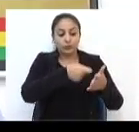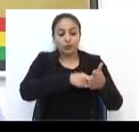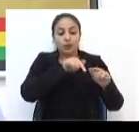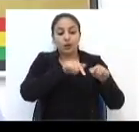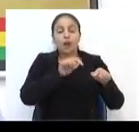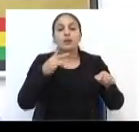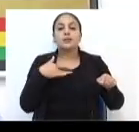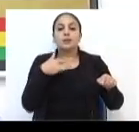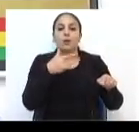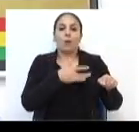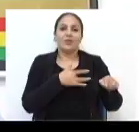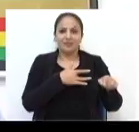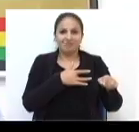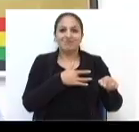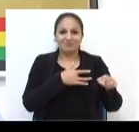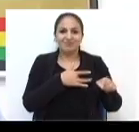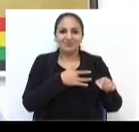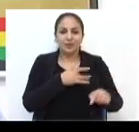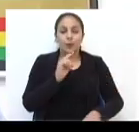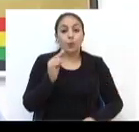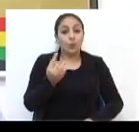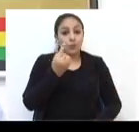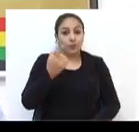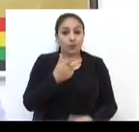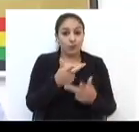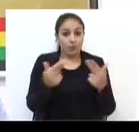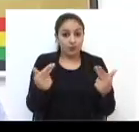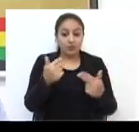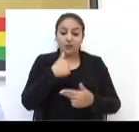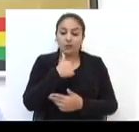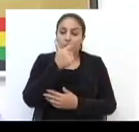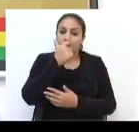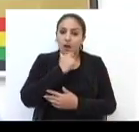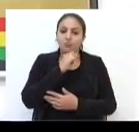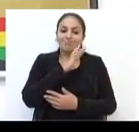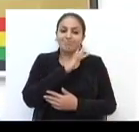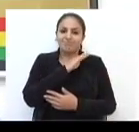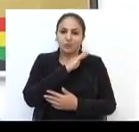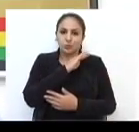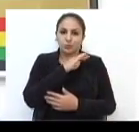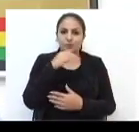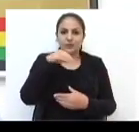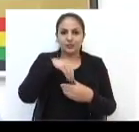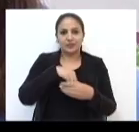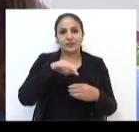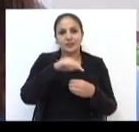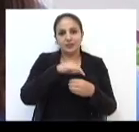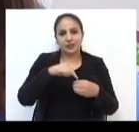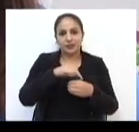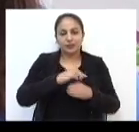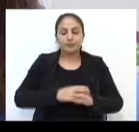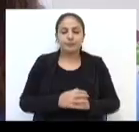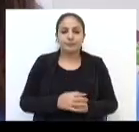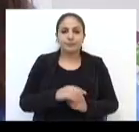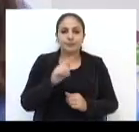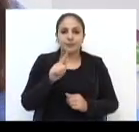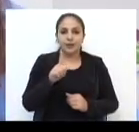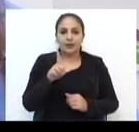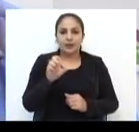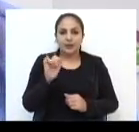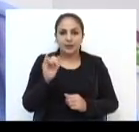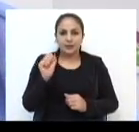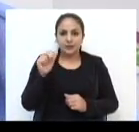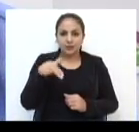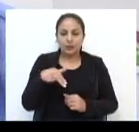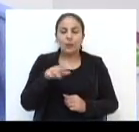continuar batalhando muito pela saúde, que a única coisa que eu acho que está ruim na nossa cidade ainda é a saúde. Gleison Consalter,